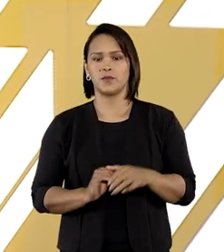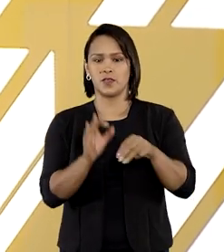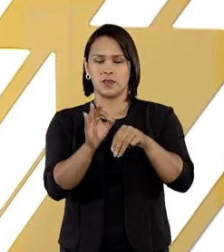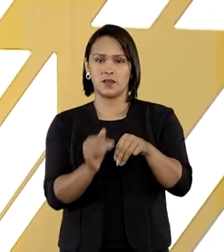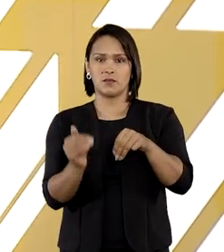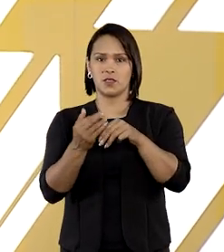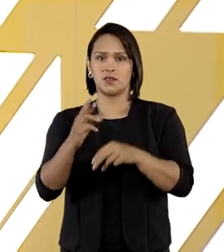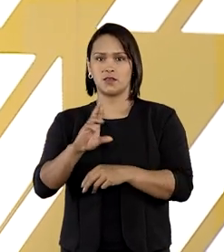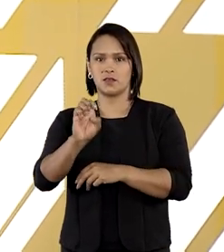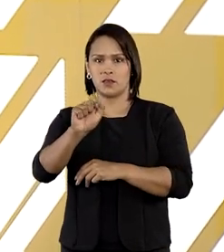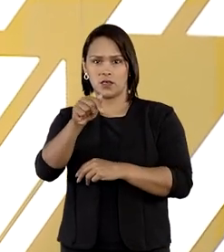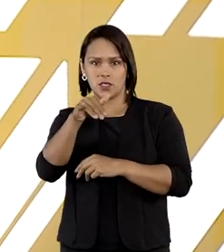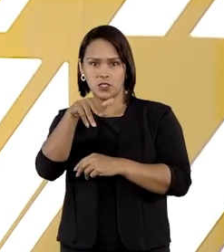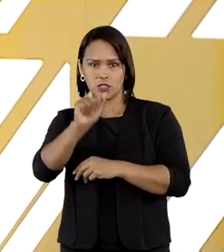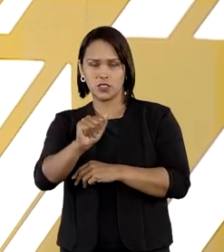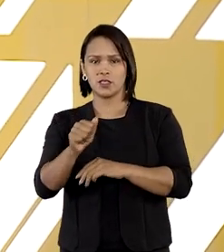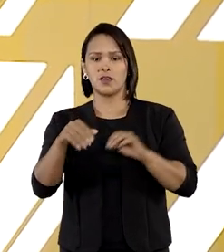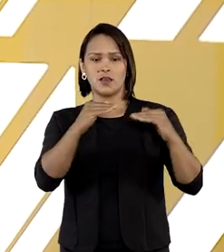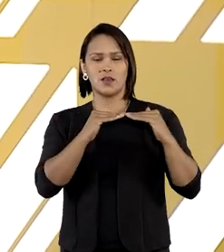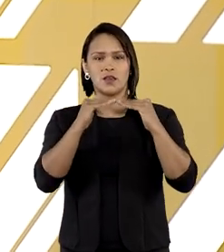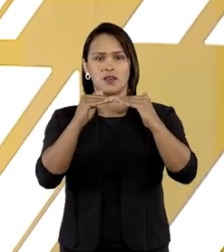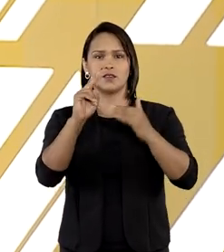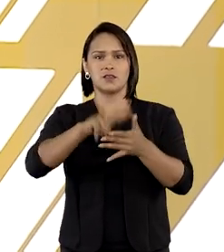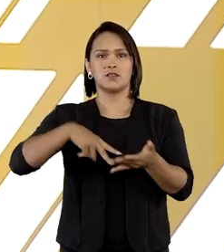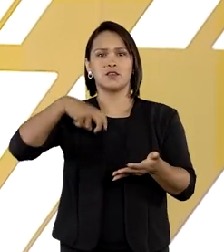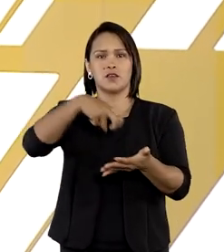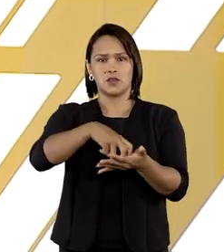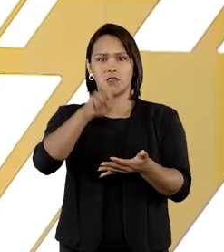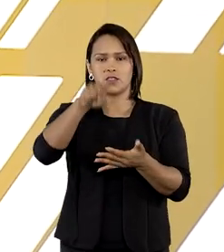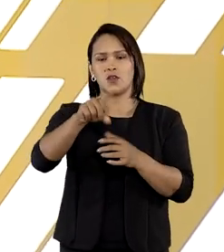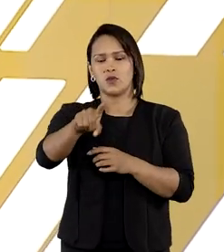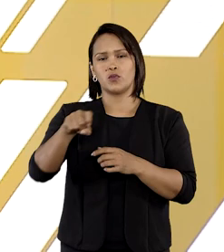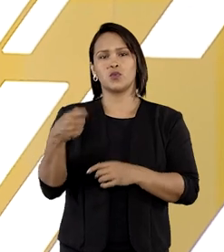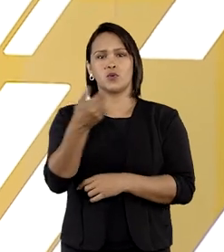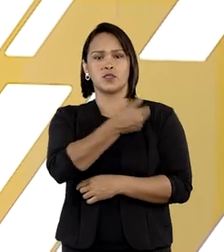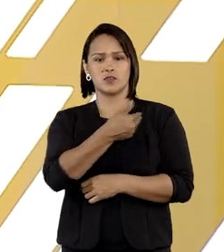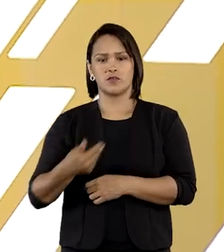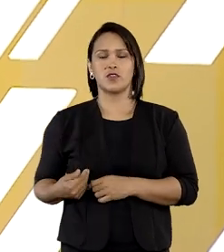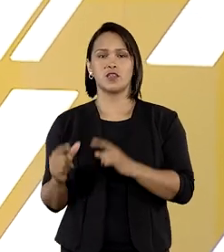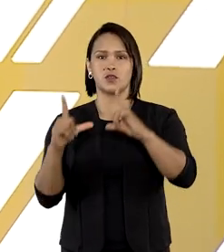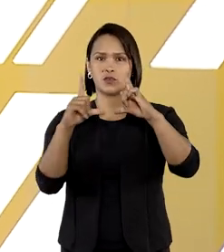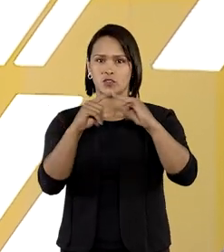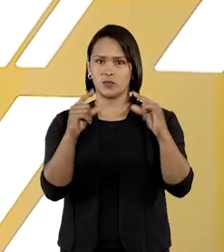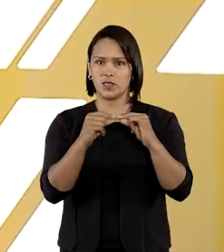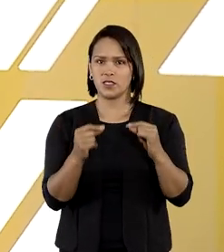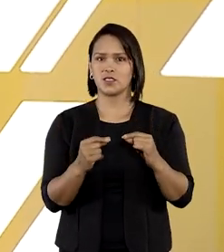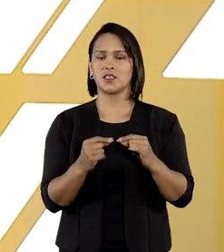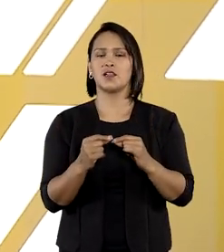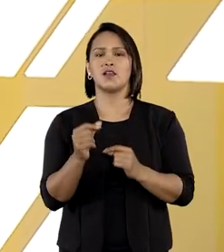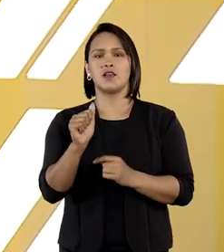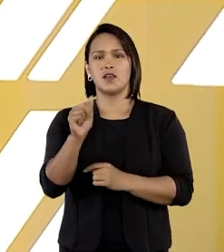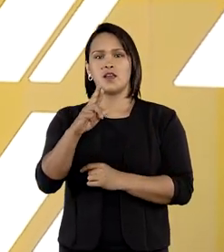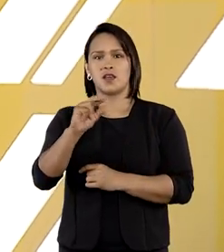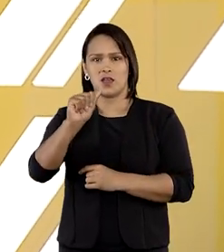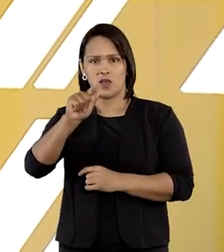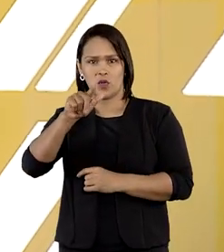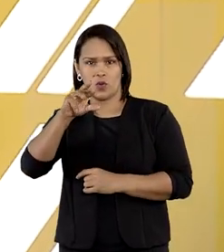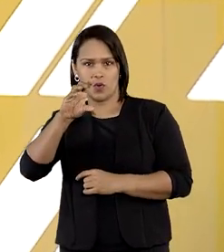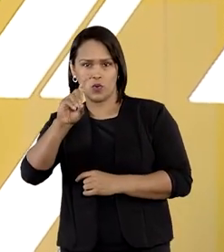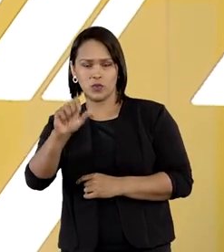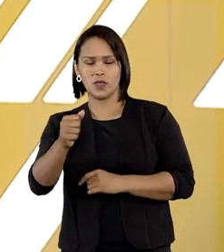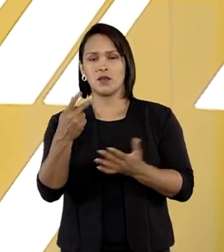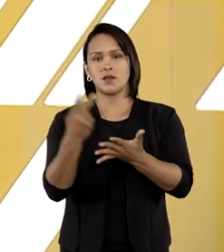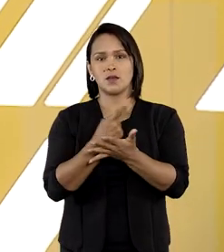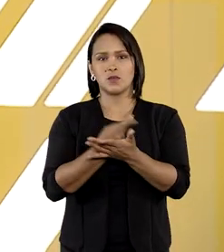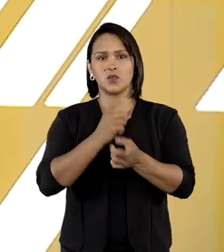restabeleceu a condenação do ex-governador do Distrito Federal, José Roberto Arruda, por improbidade na organização de